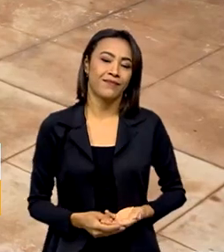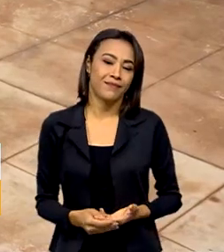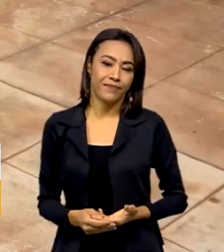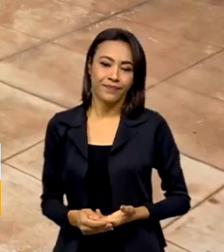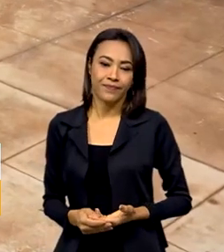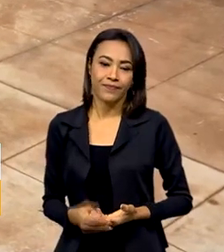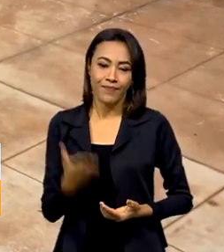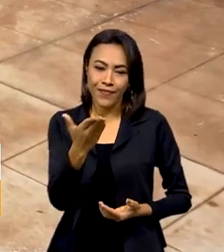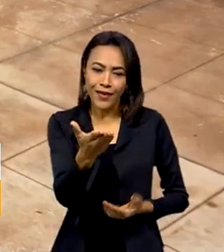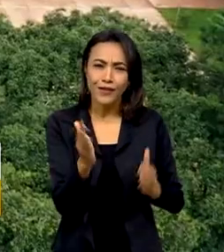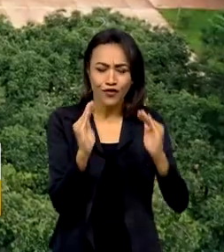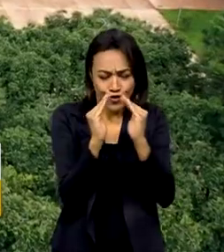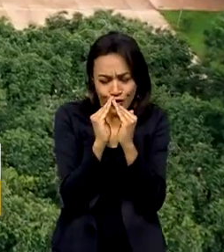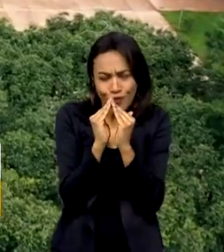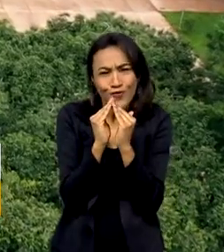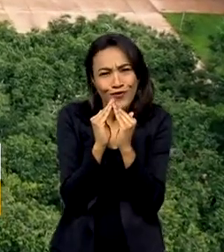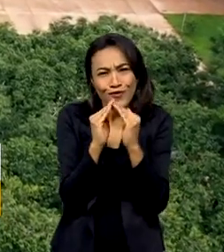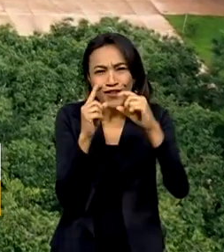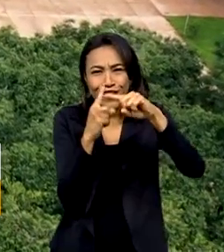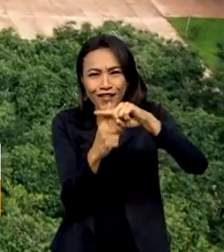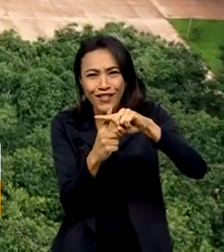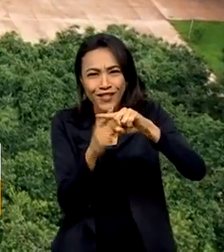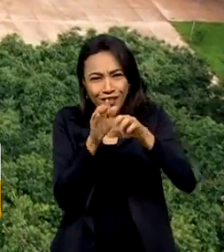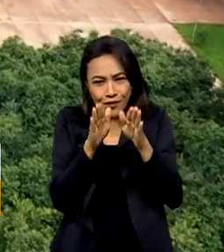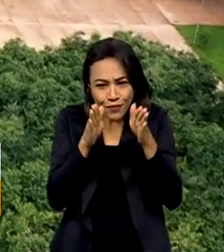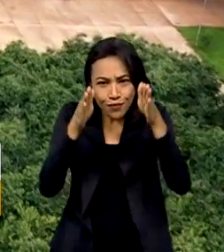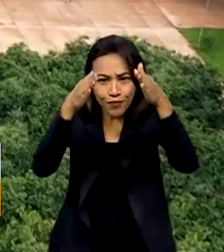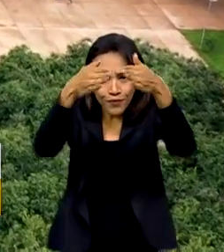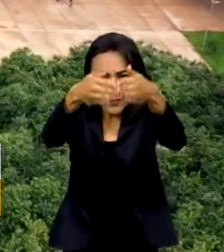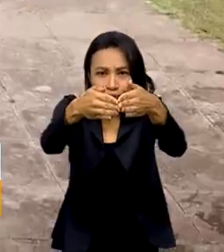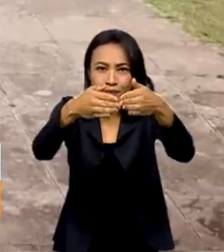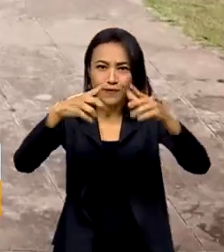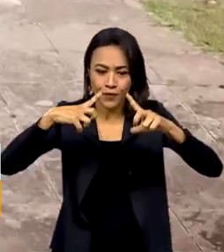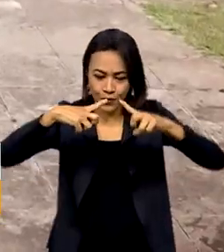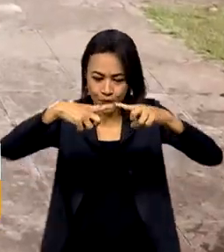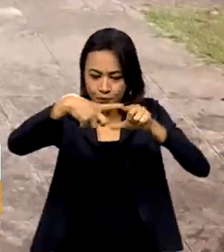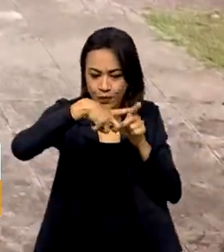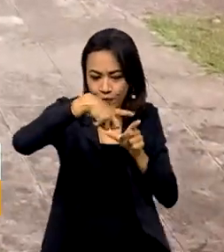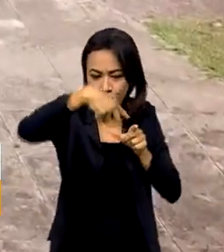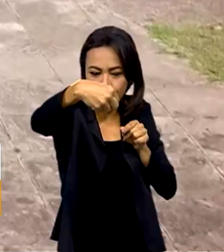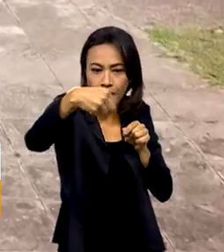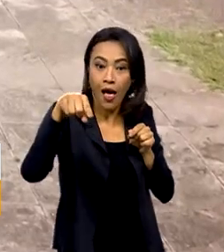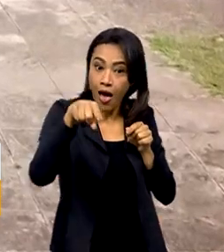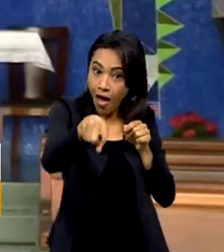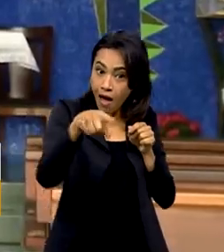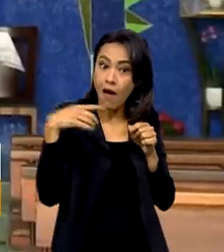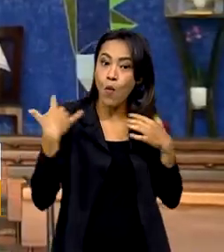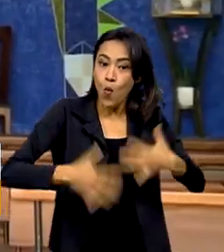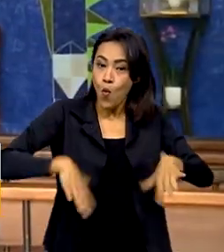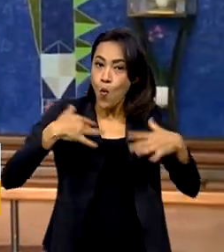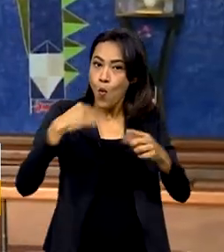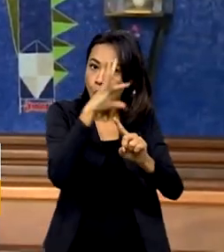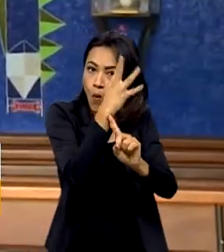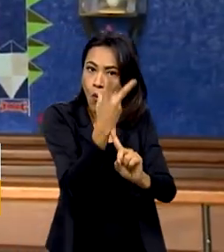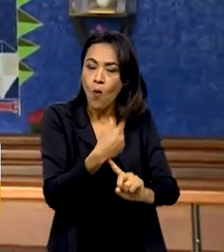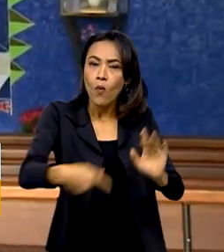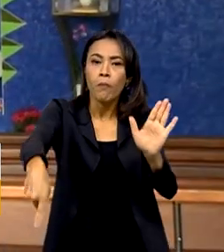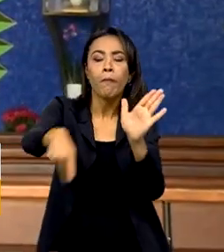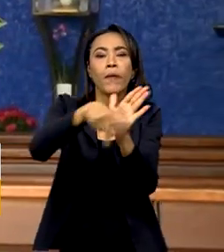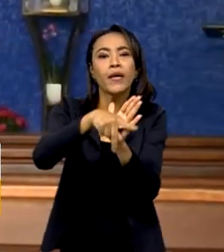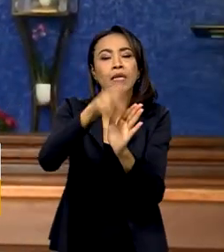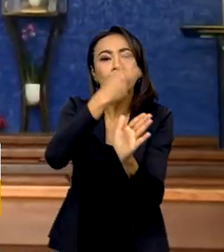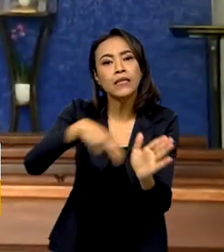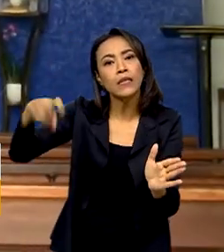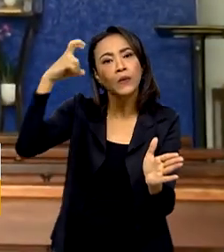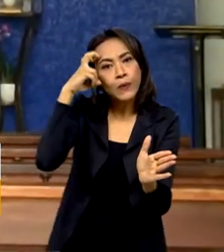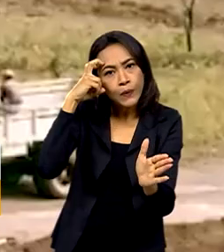A Igrejinha entre a 307 barra 308 Sul é uma obra de arte. É patrimônio cultural e